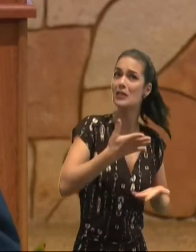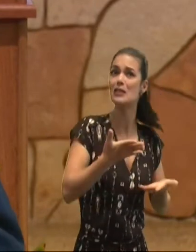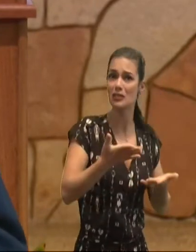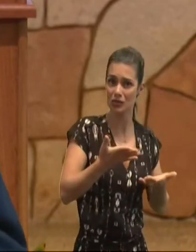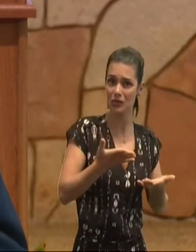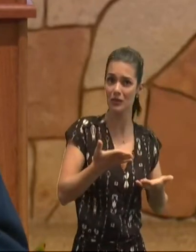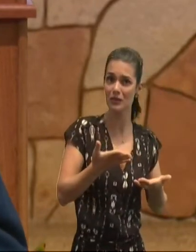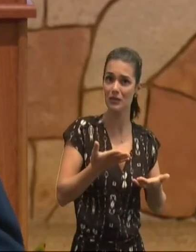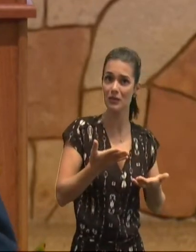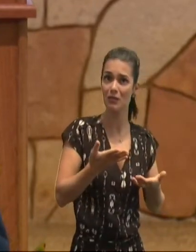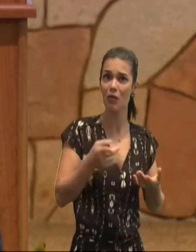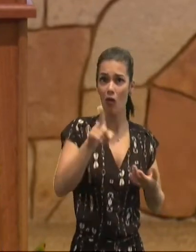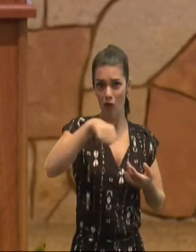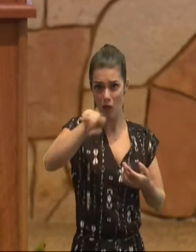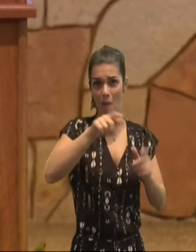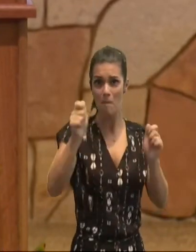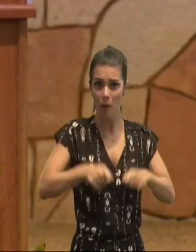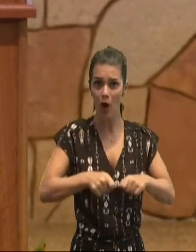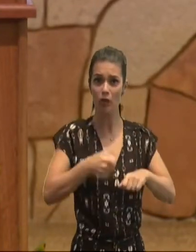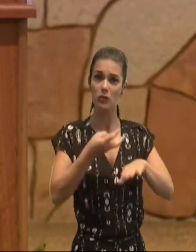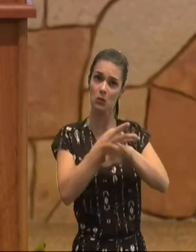fazer alguma coisa, pelo próximo,